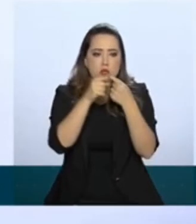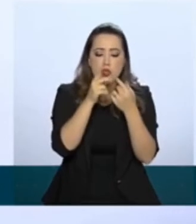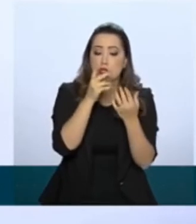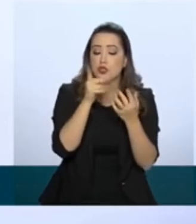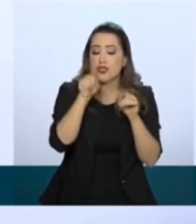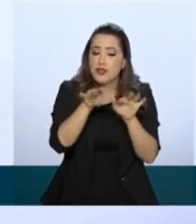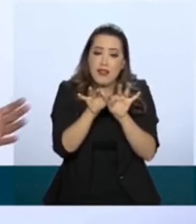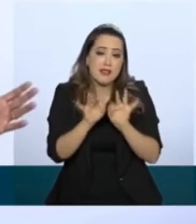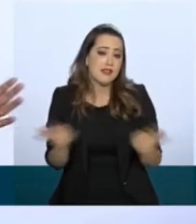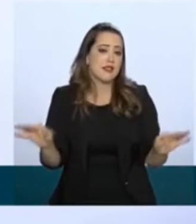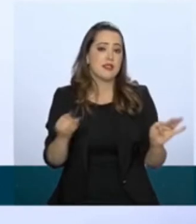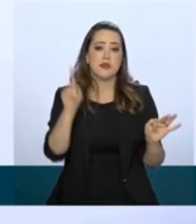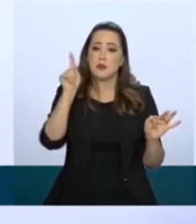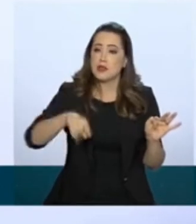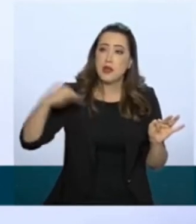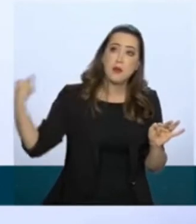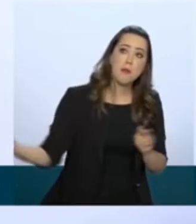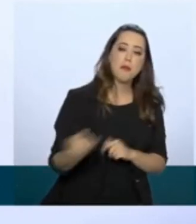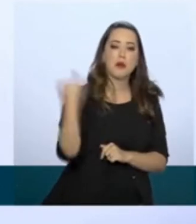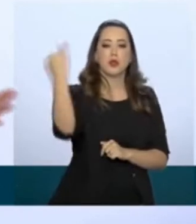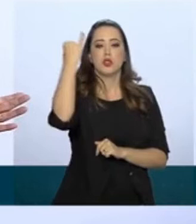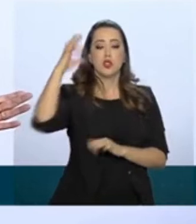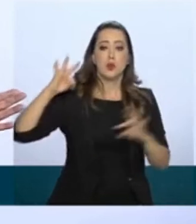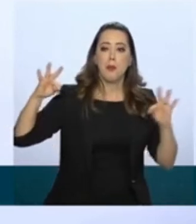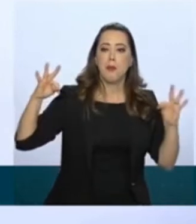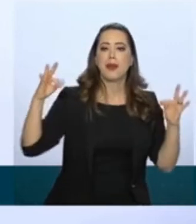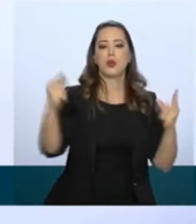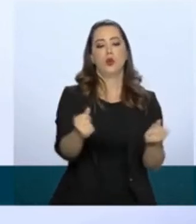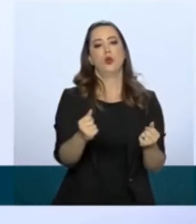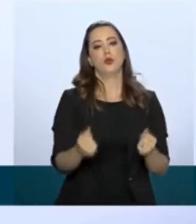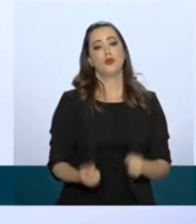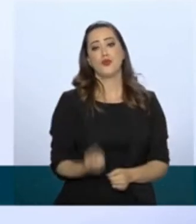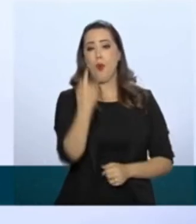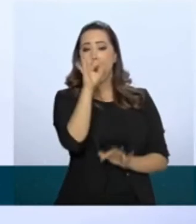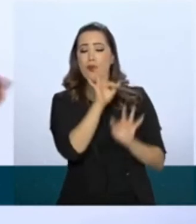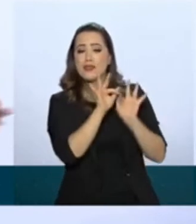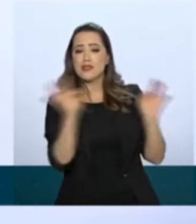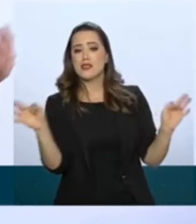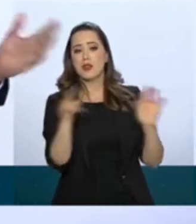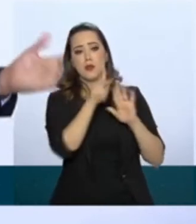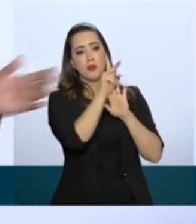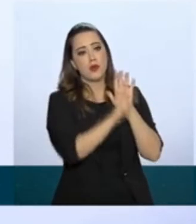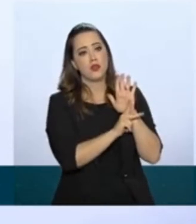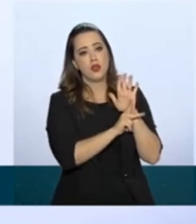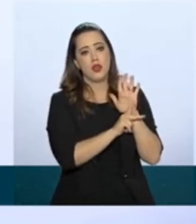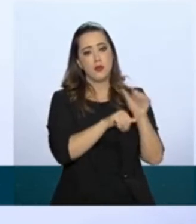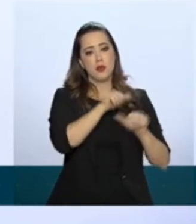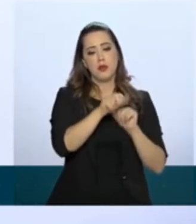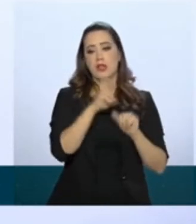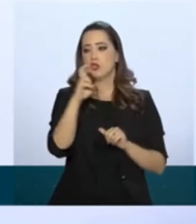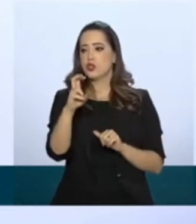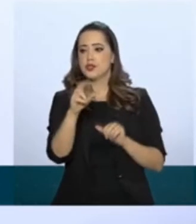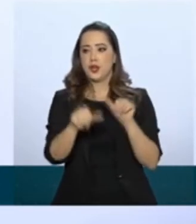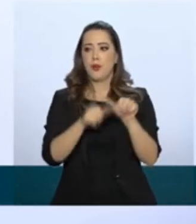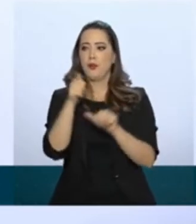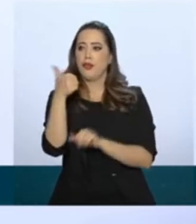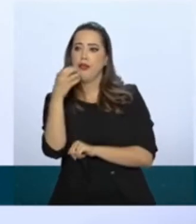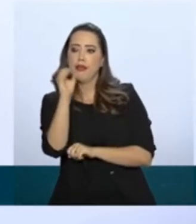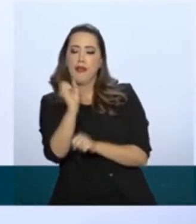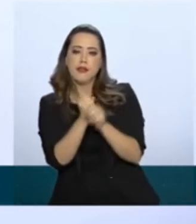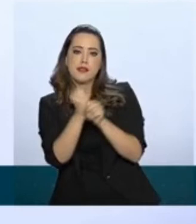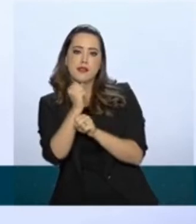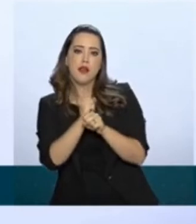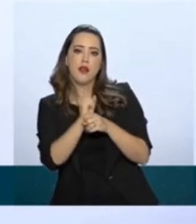mas que interessa a todos. Até um simples projeto, para passar de 5 para 10 anos a validade da carteira de